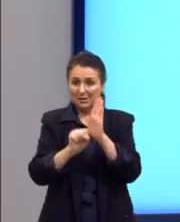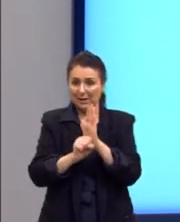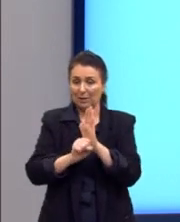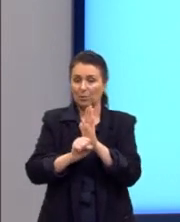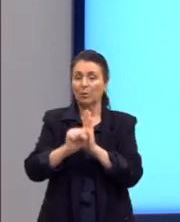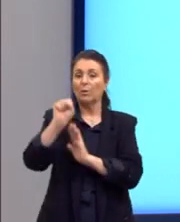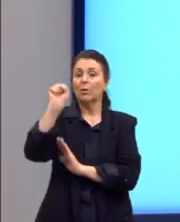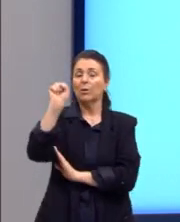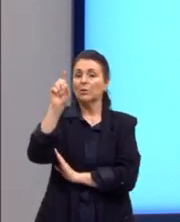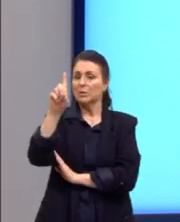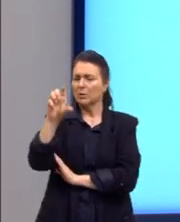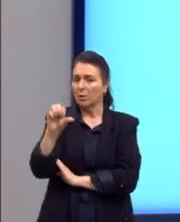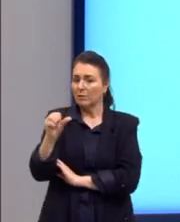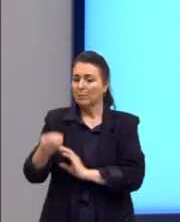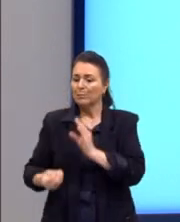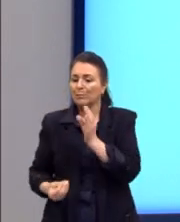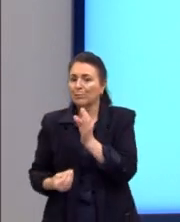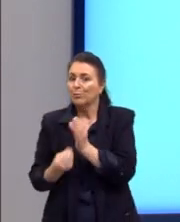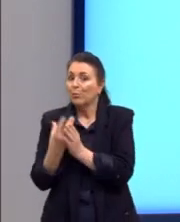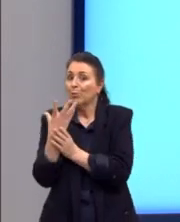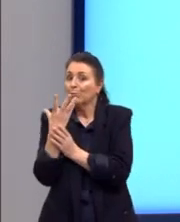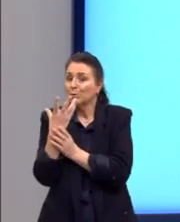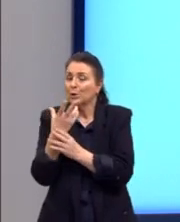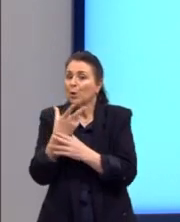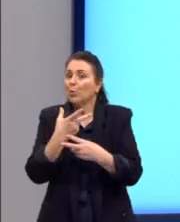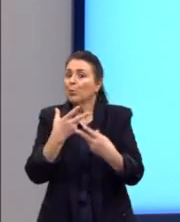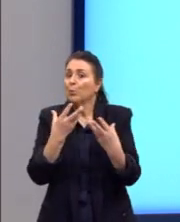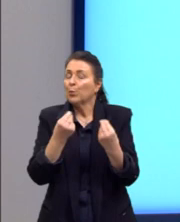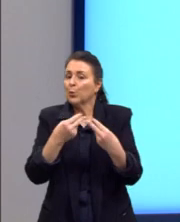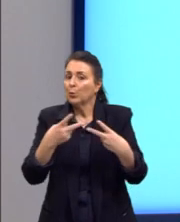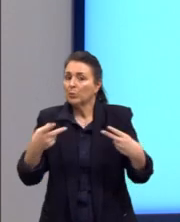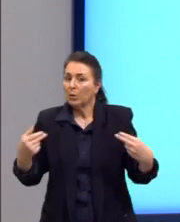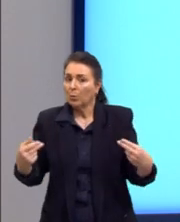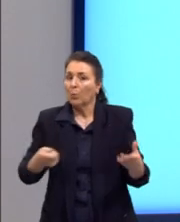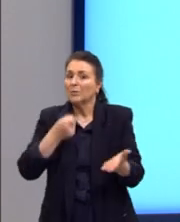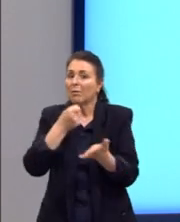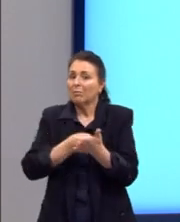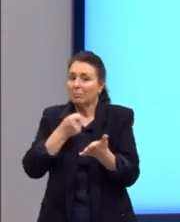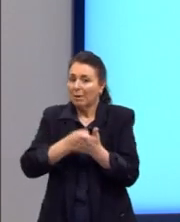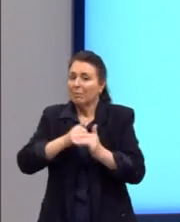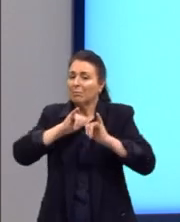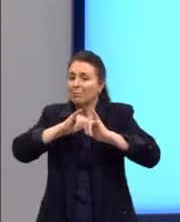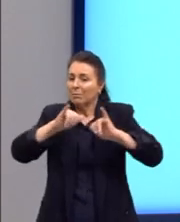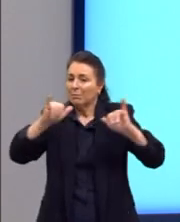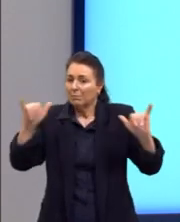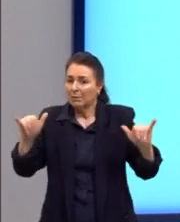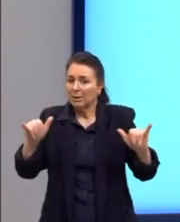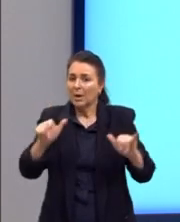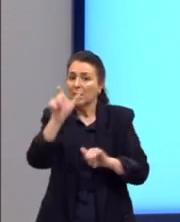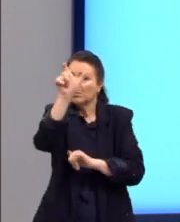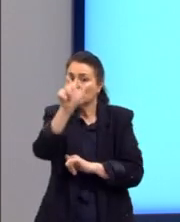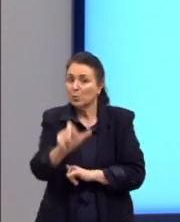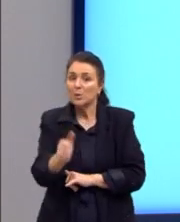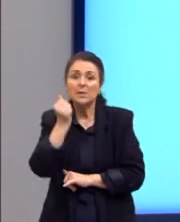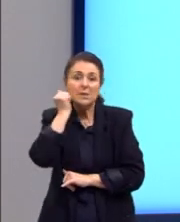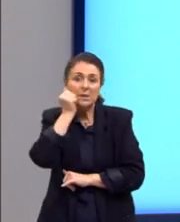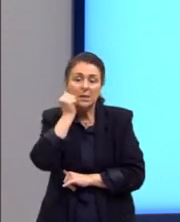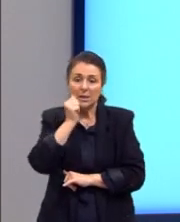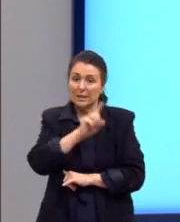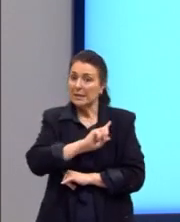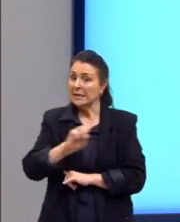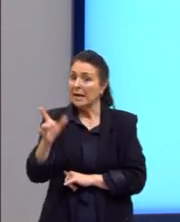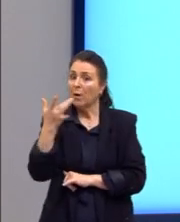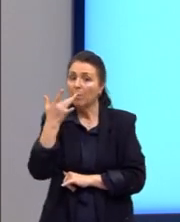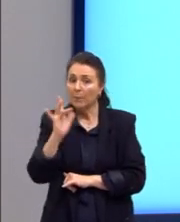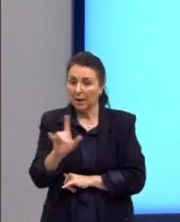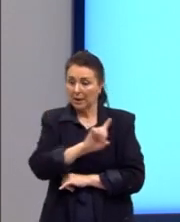ele produziu muita coisa para tentar dizer que as pessoas negras, que as não brancas, que as não europeias